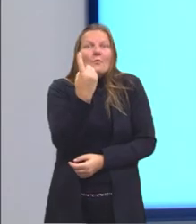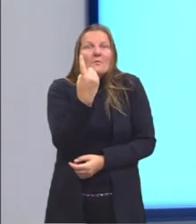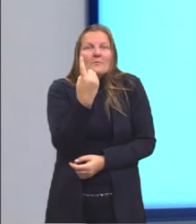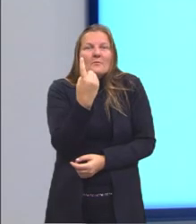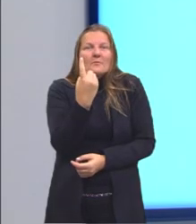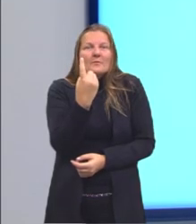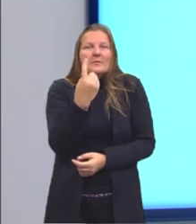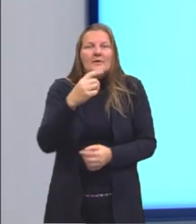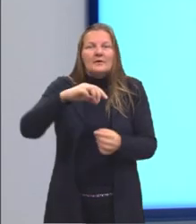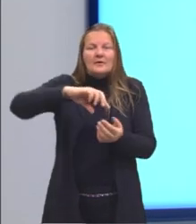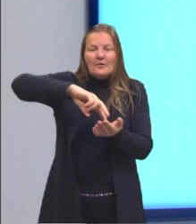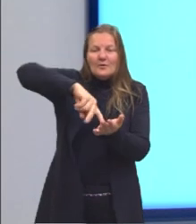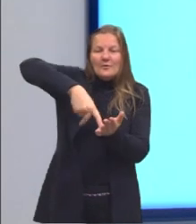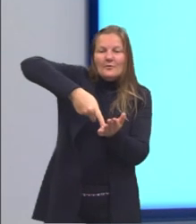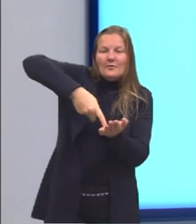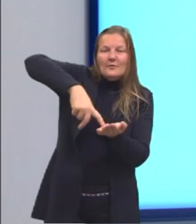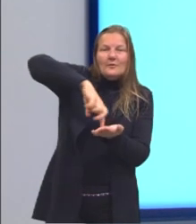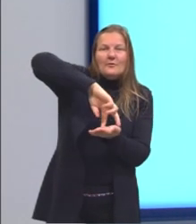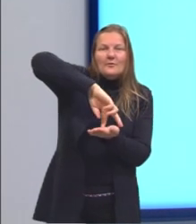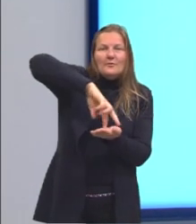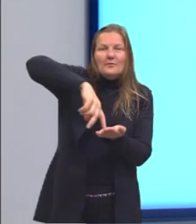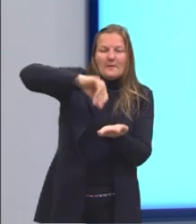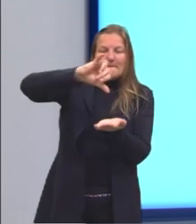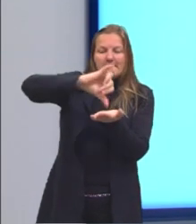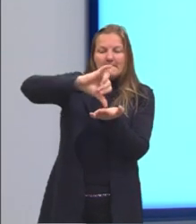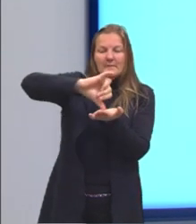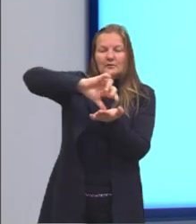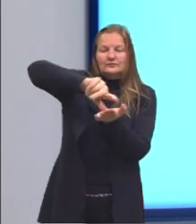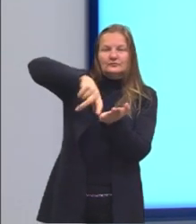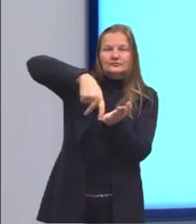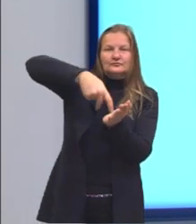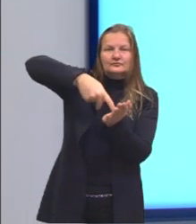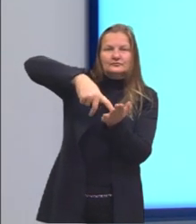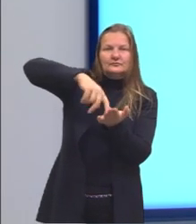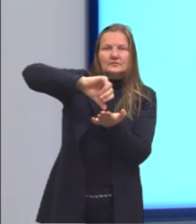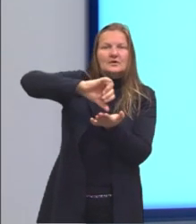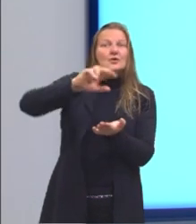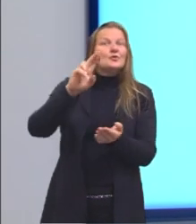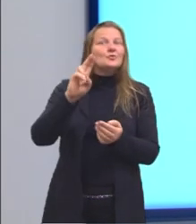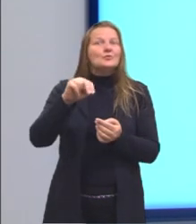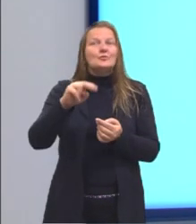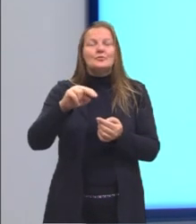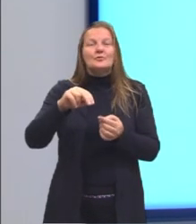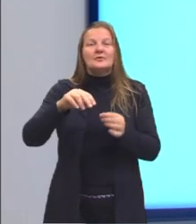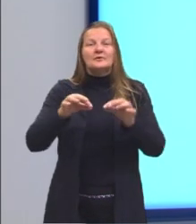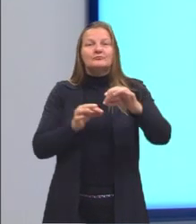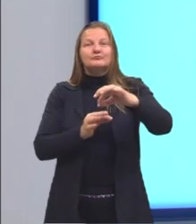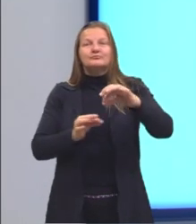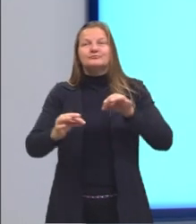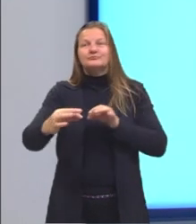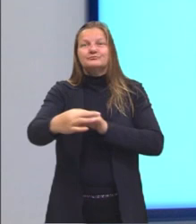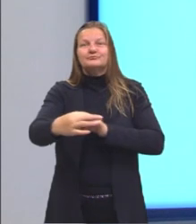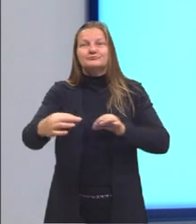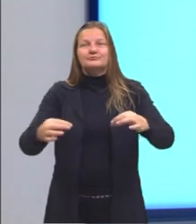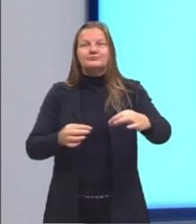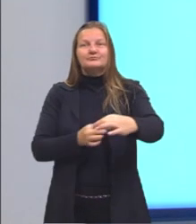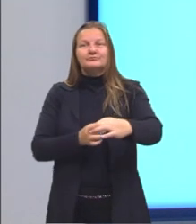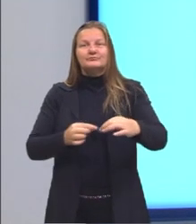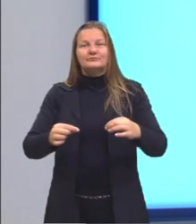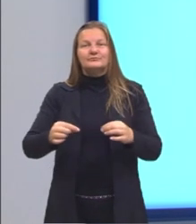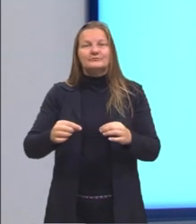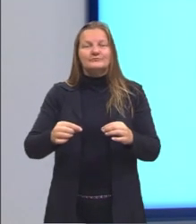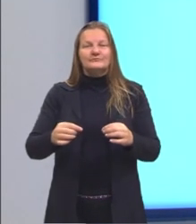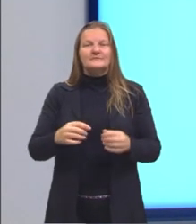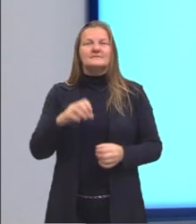pode ser rotacionada em torno de um ponto sem modificar a sua posição aparente. Então se nós